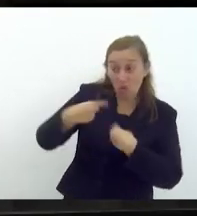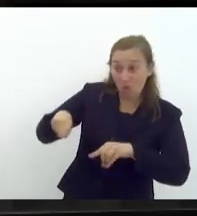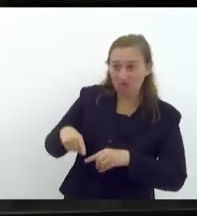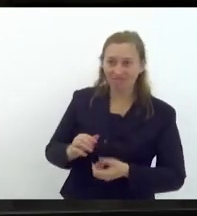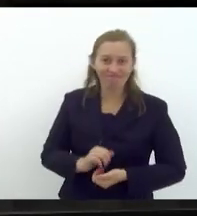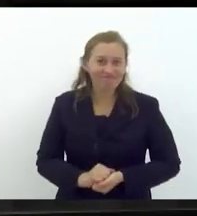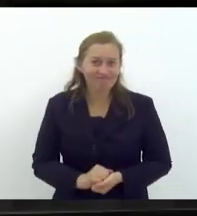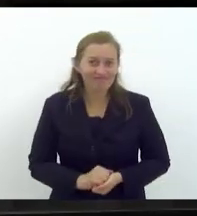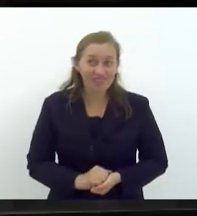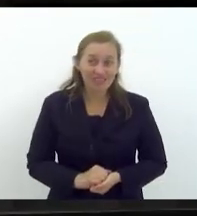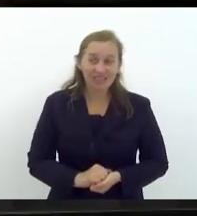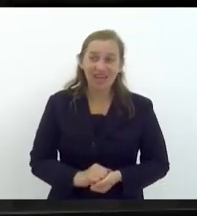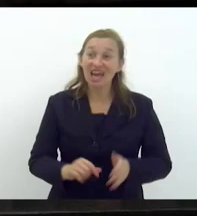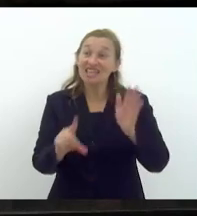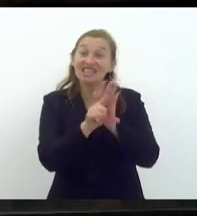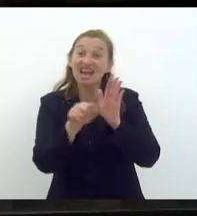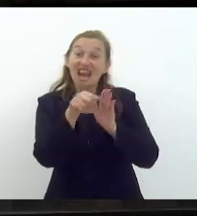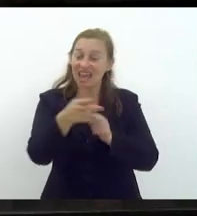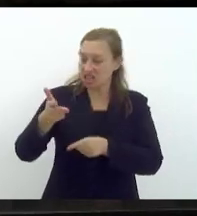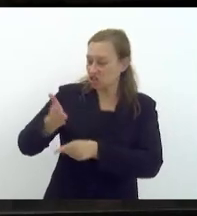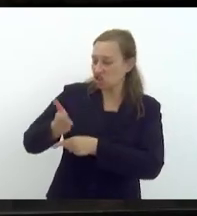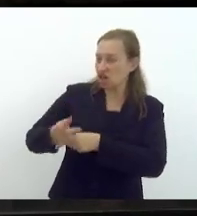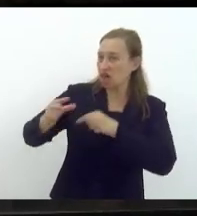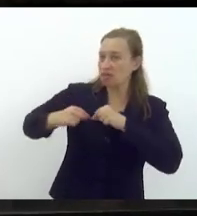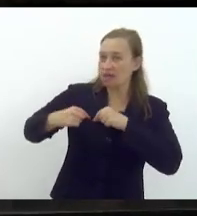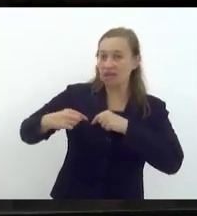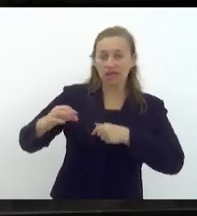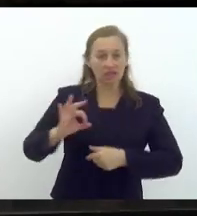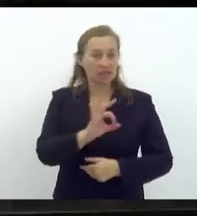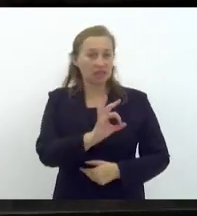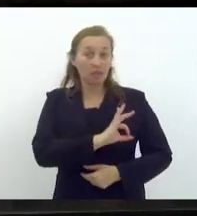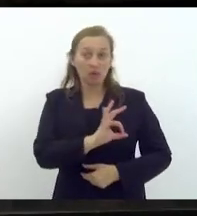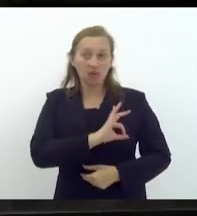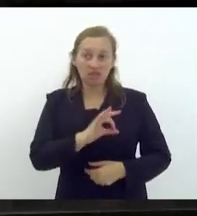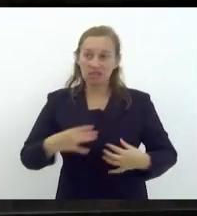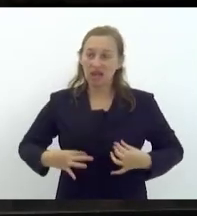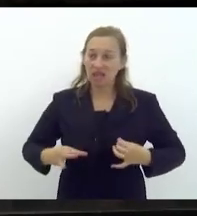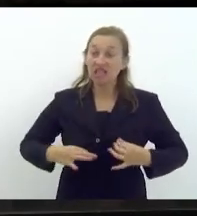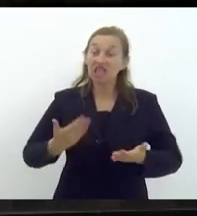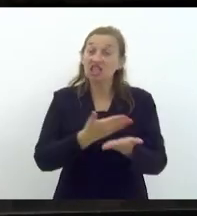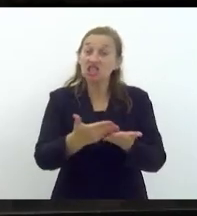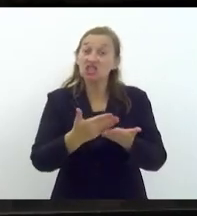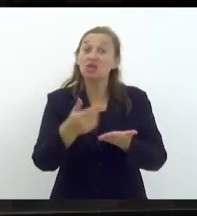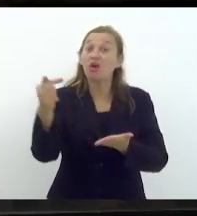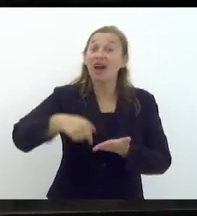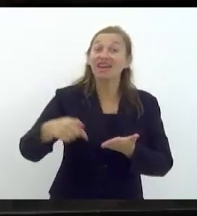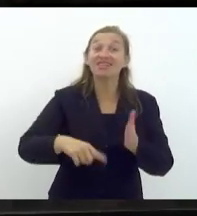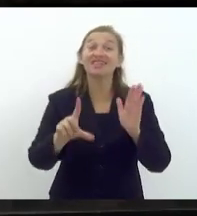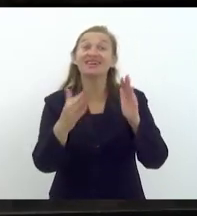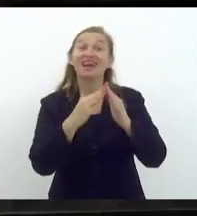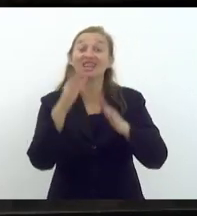quem? Essa lei de câmera na farda do policial se iniciou aqui dentro dessa casa aqui, presidente?